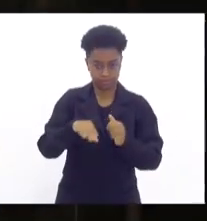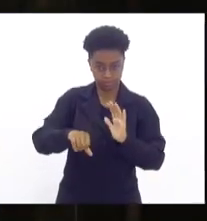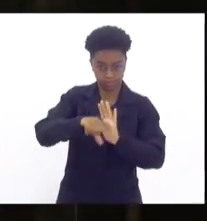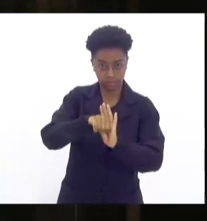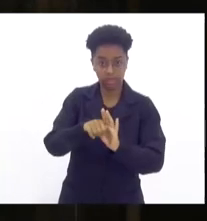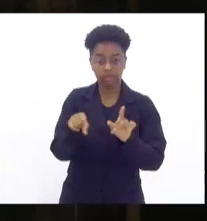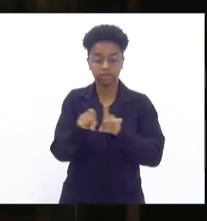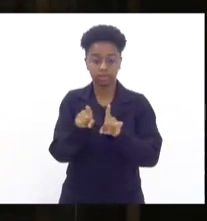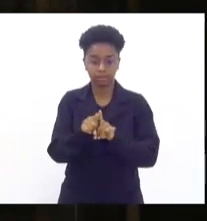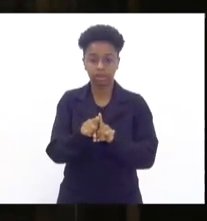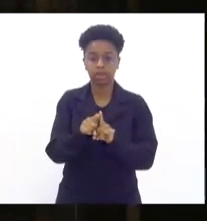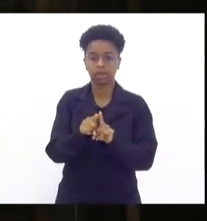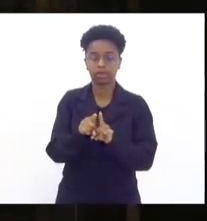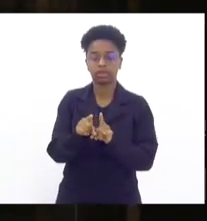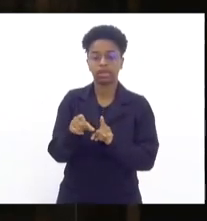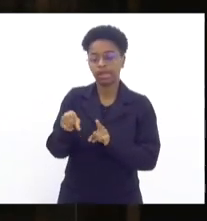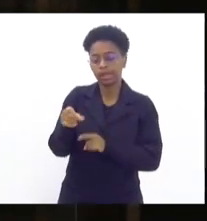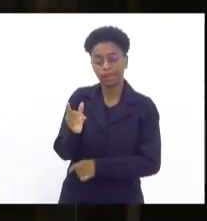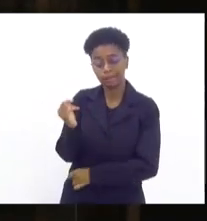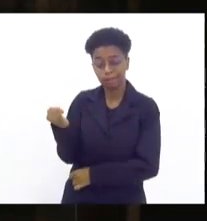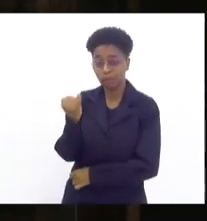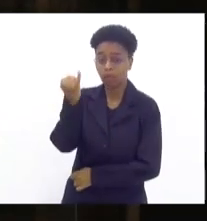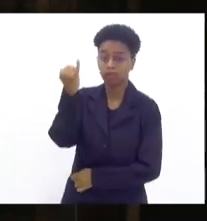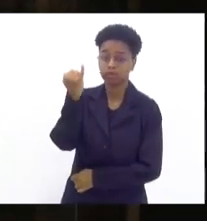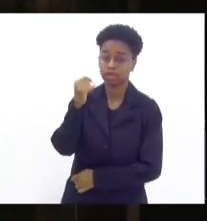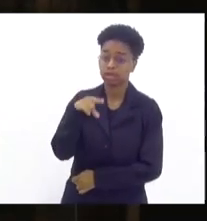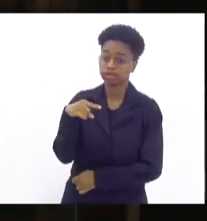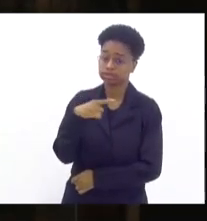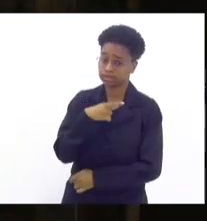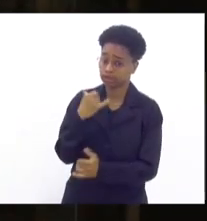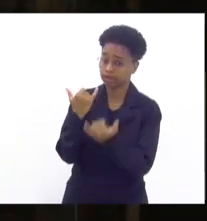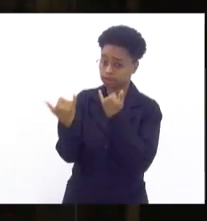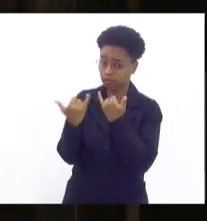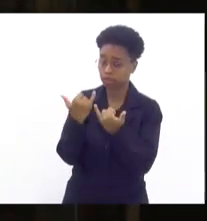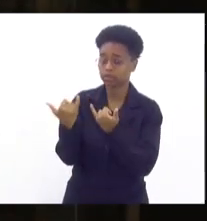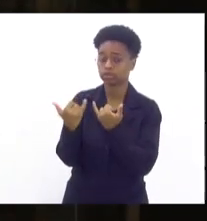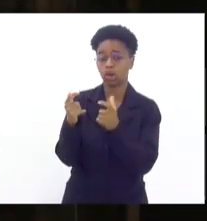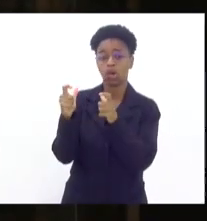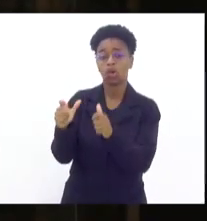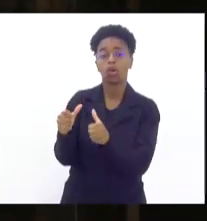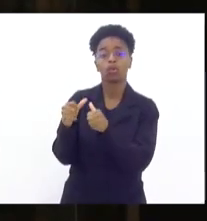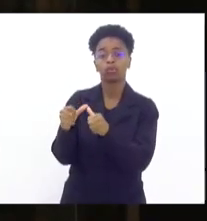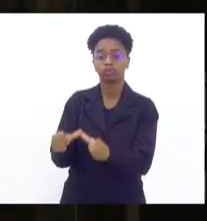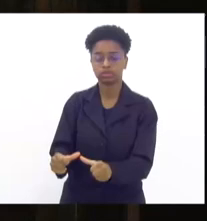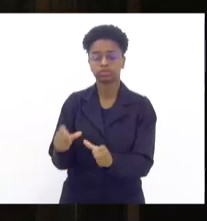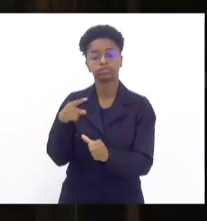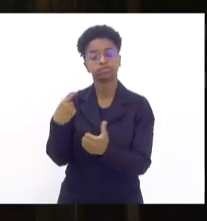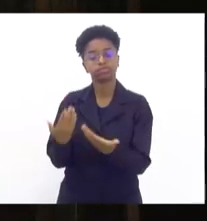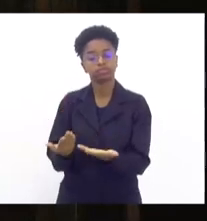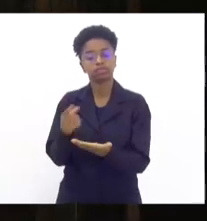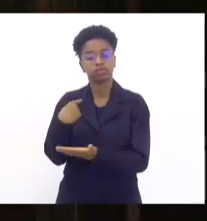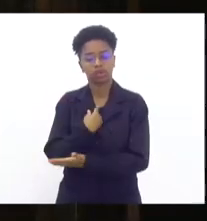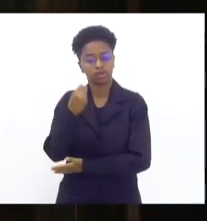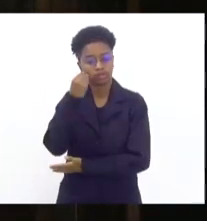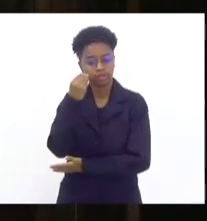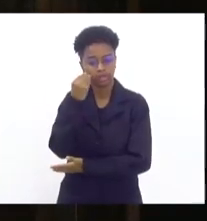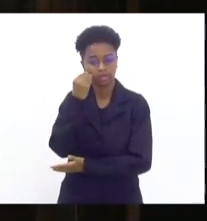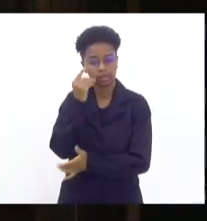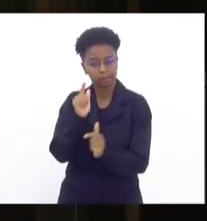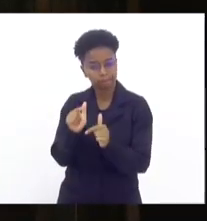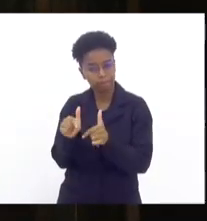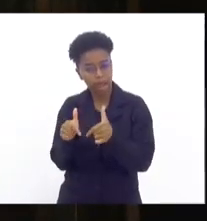sensíveis, alvos importantes, nós temos a informação de onde eles estão, buscamos fazer operações